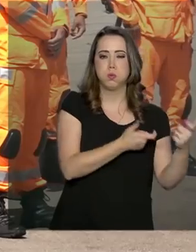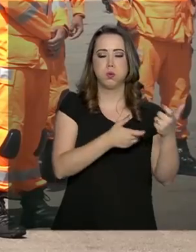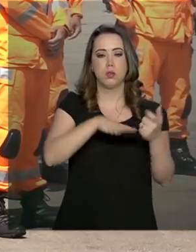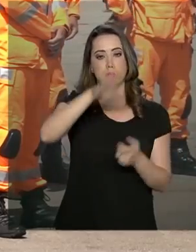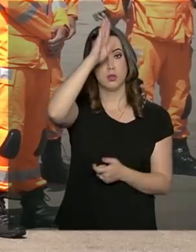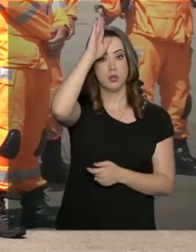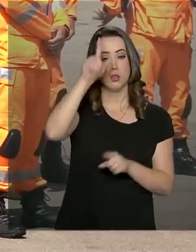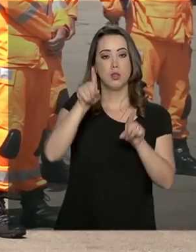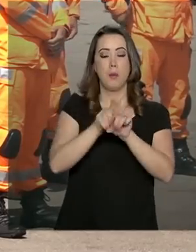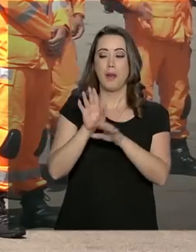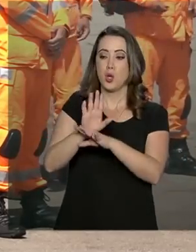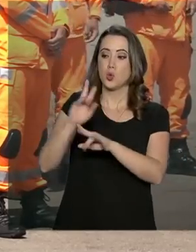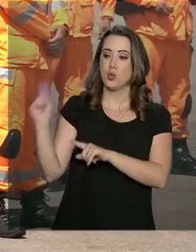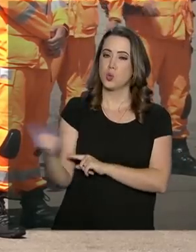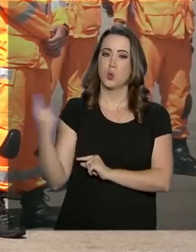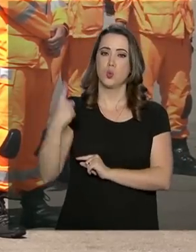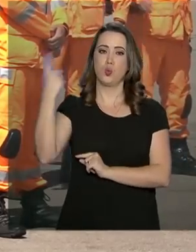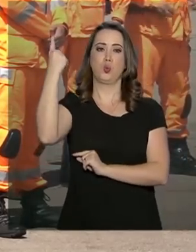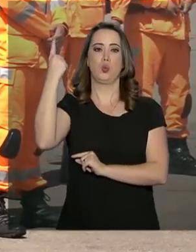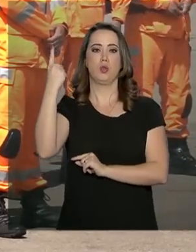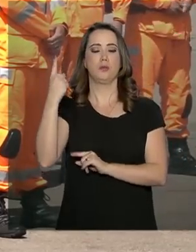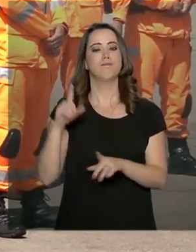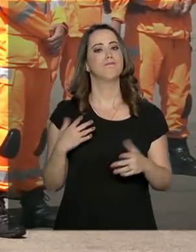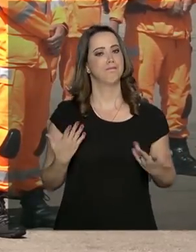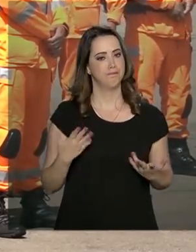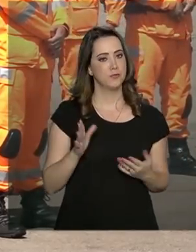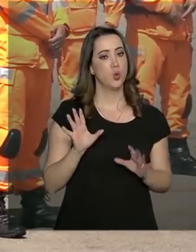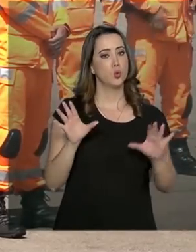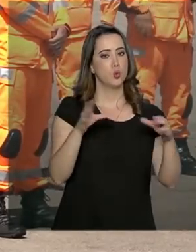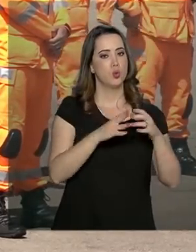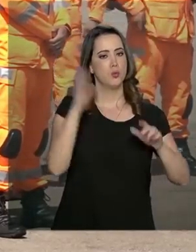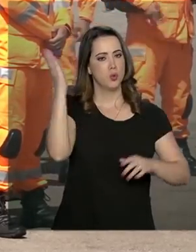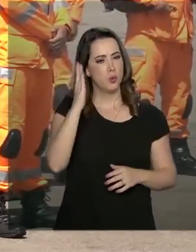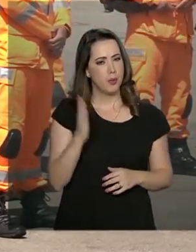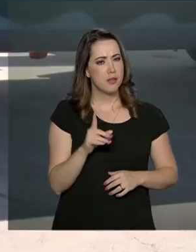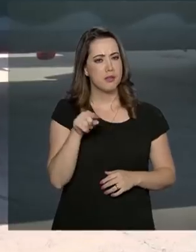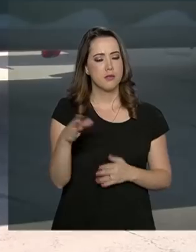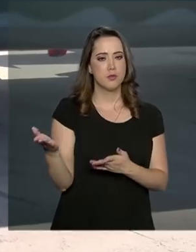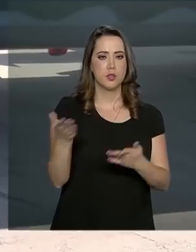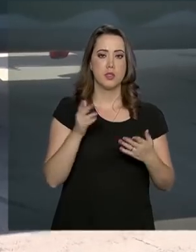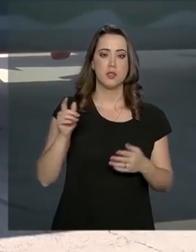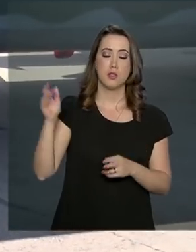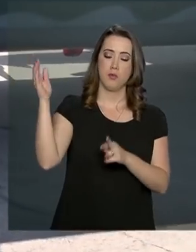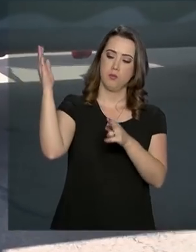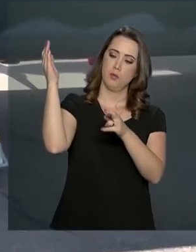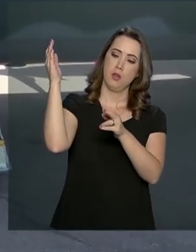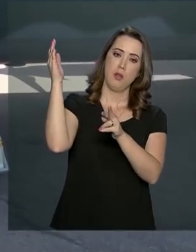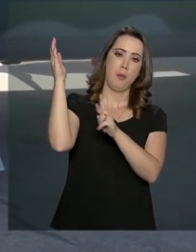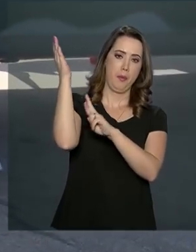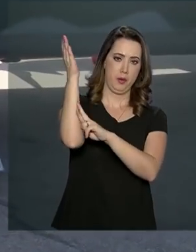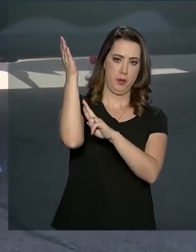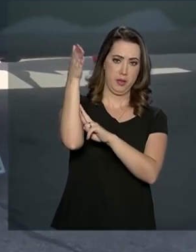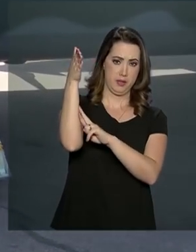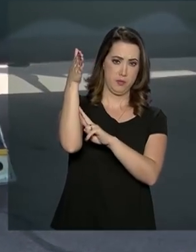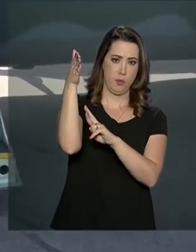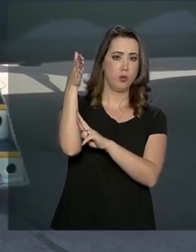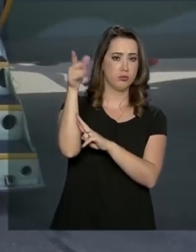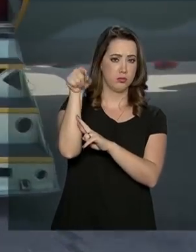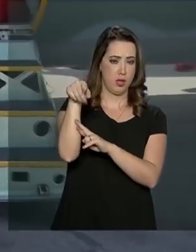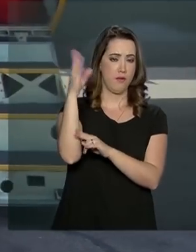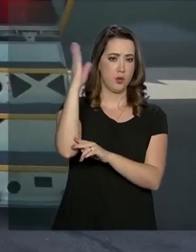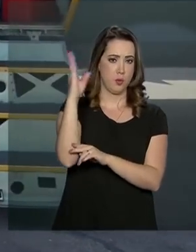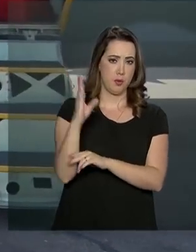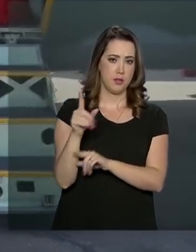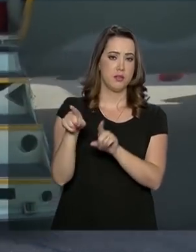vítimas do ciclone IDAI. As equipes brasileiras foram recebidas pelo embaixador do Brasil em Moçambique, Carlos